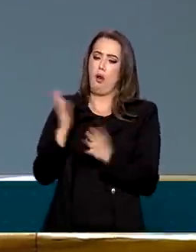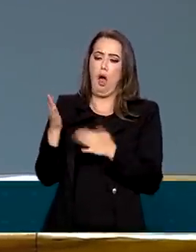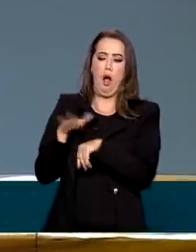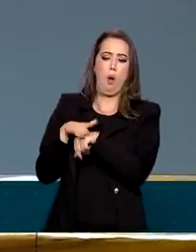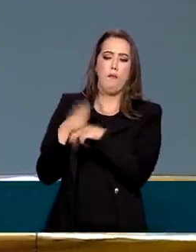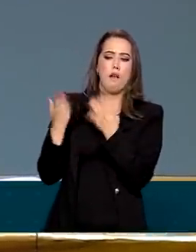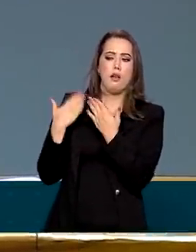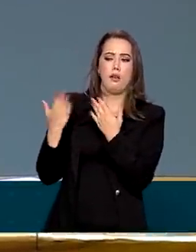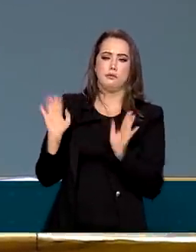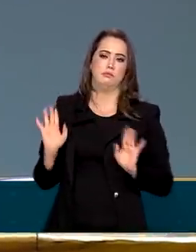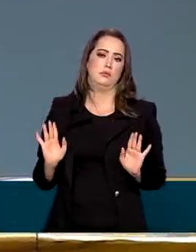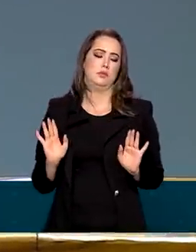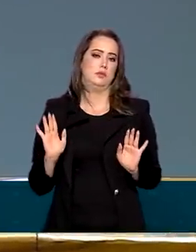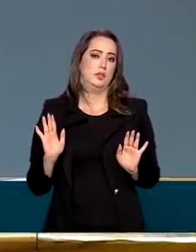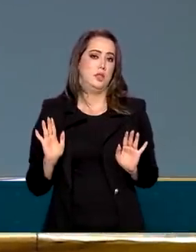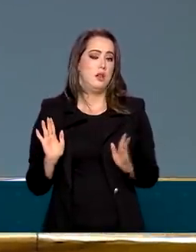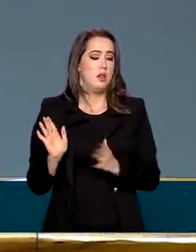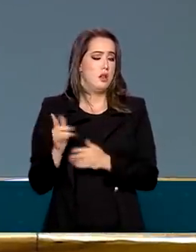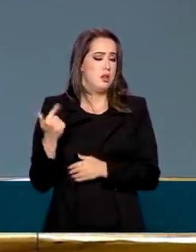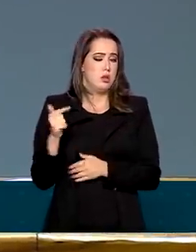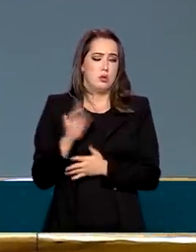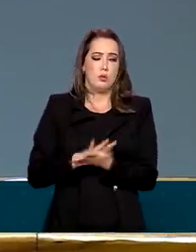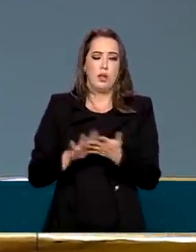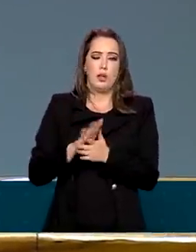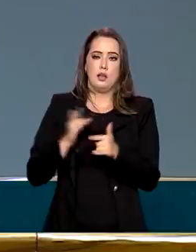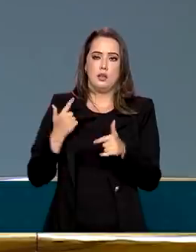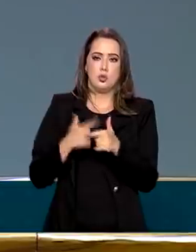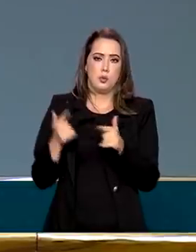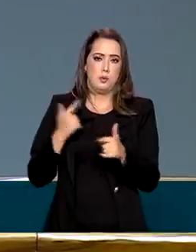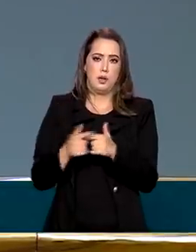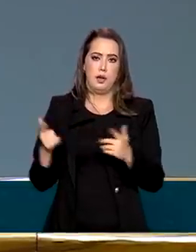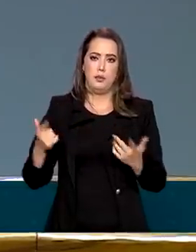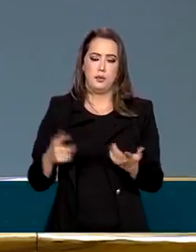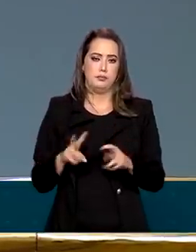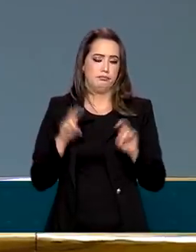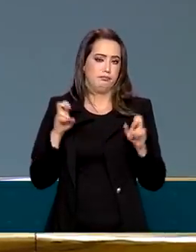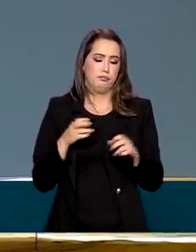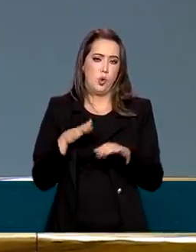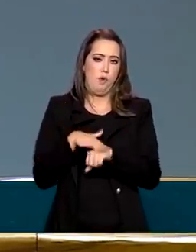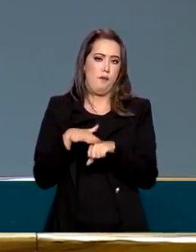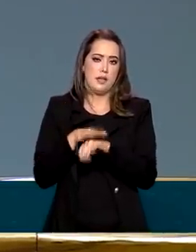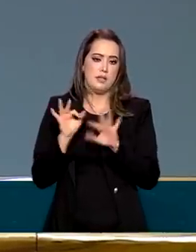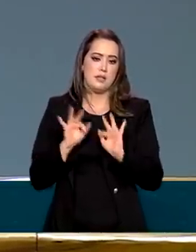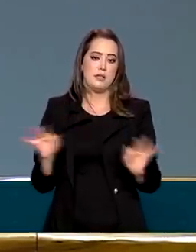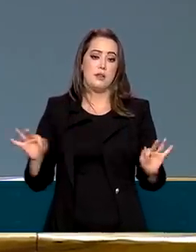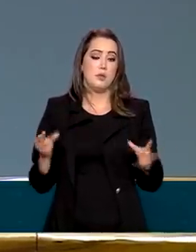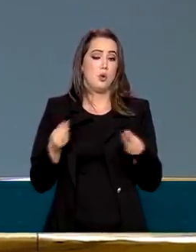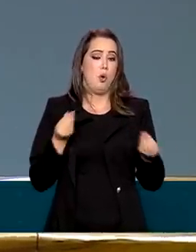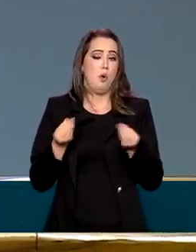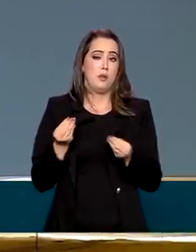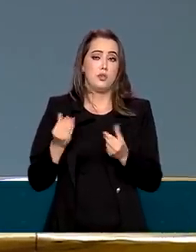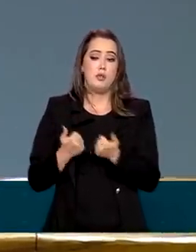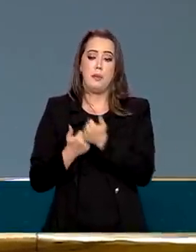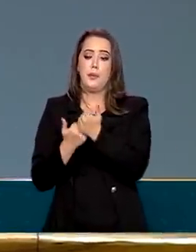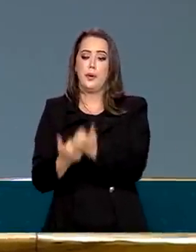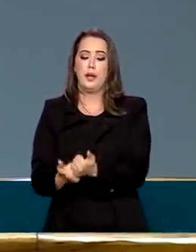ponto. Mas não há nenhum, sobre o fenômeno em si, a conversa é simples. A conversa é assim, como é que nós vamos atender